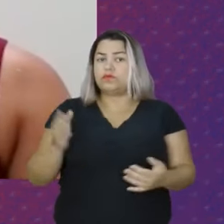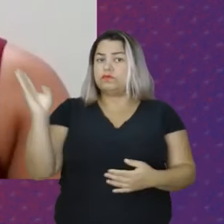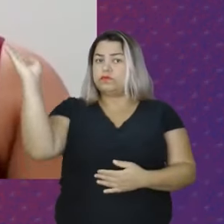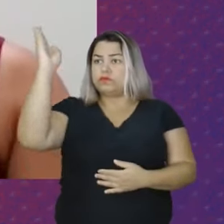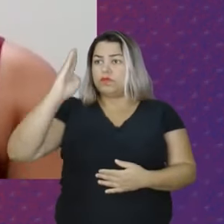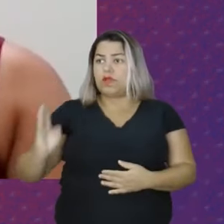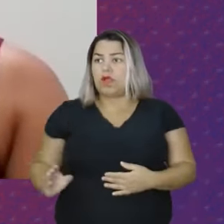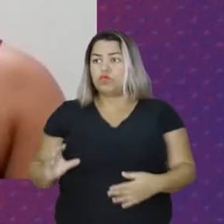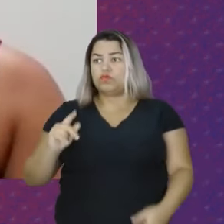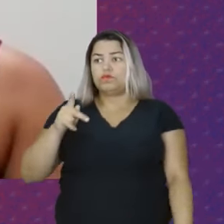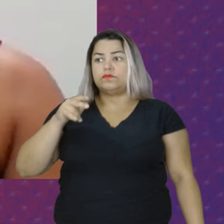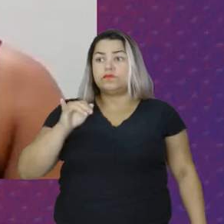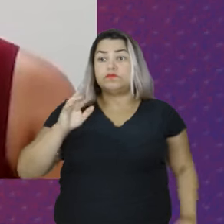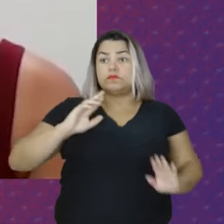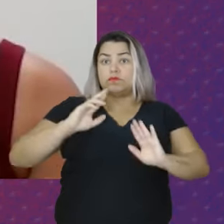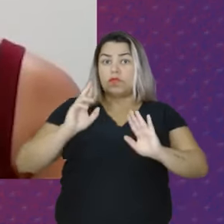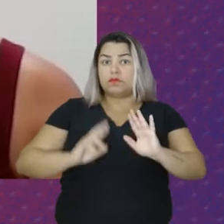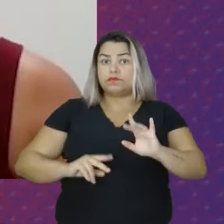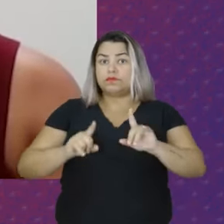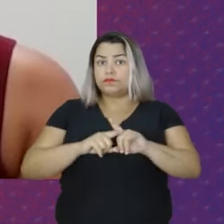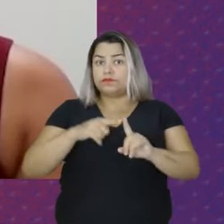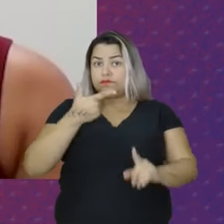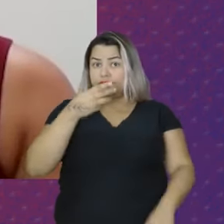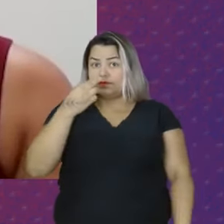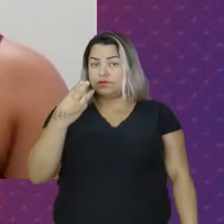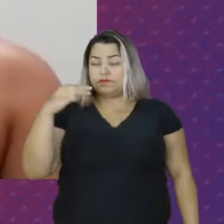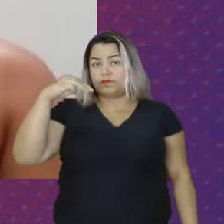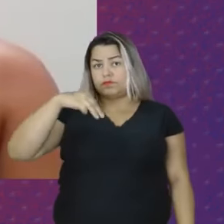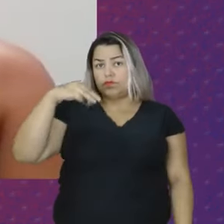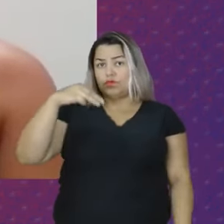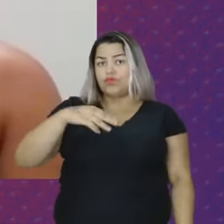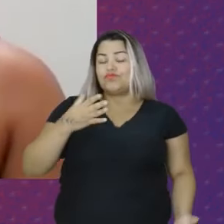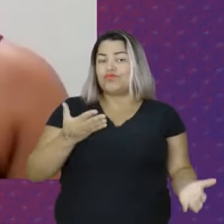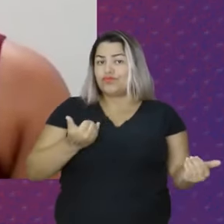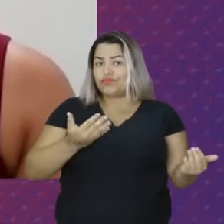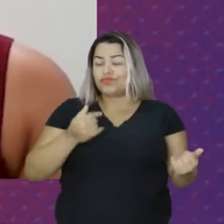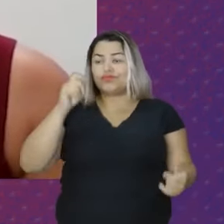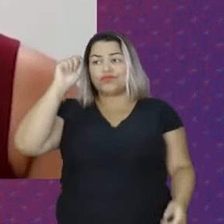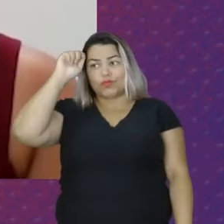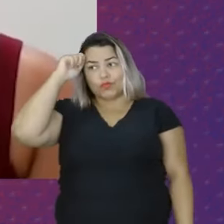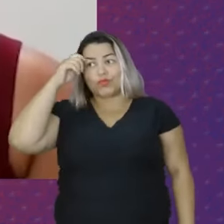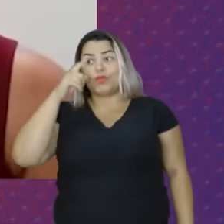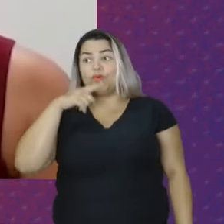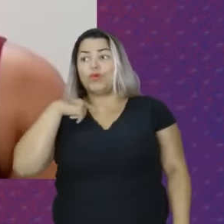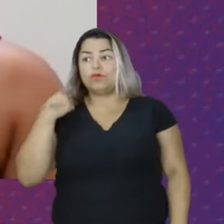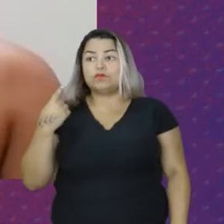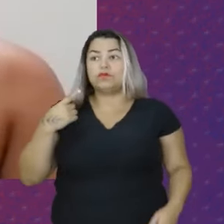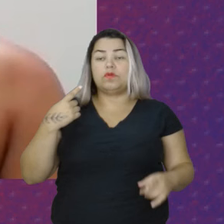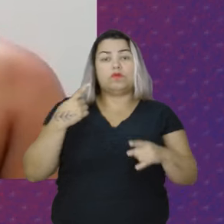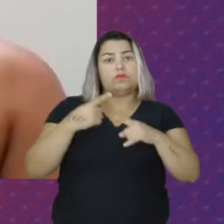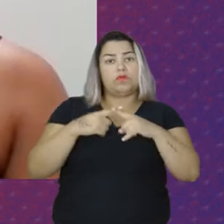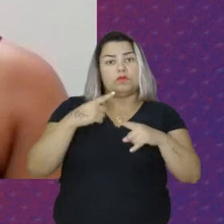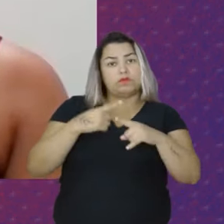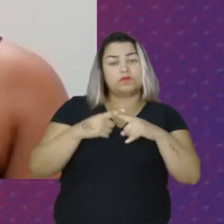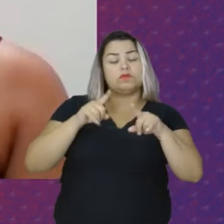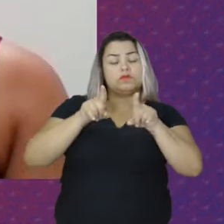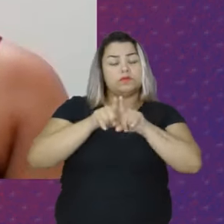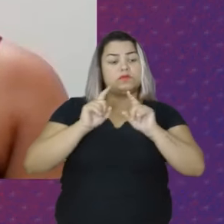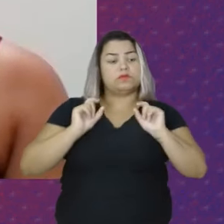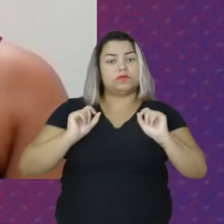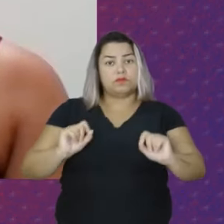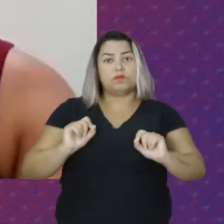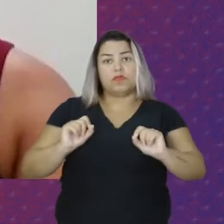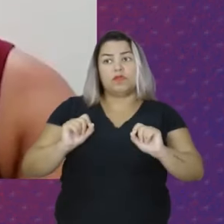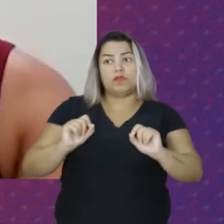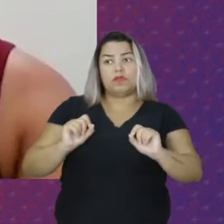CPI o relatório destaca que a cada 23 minutos Um jovem negro é assassinado E que por conta desse tempo Dessa área